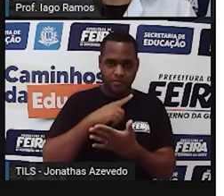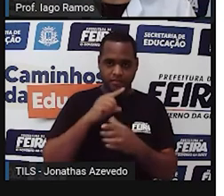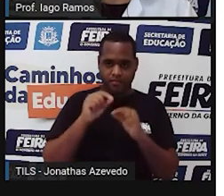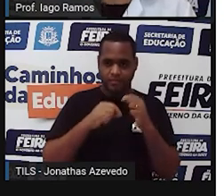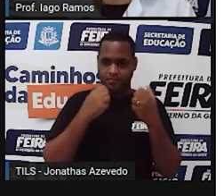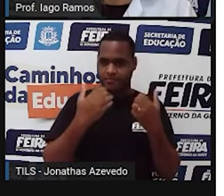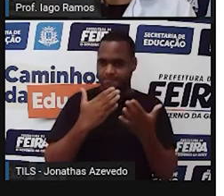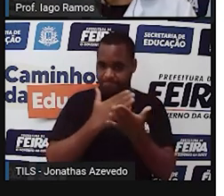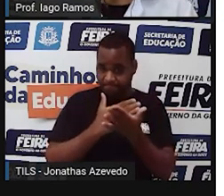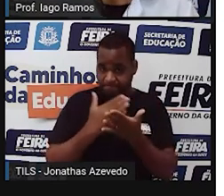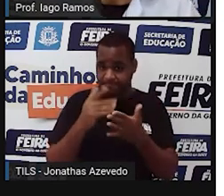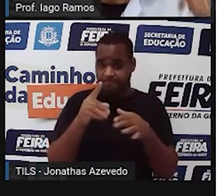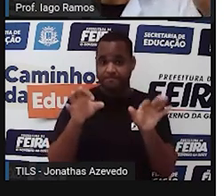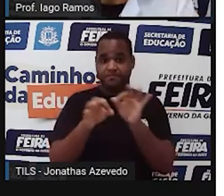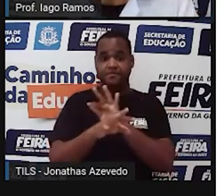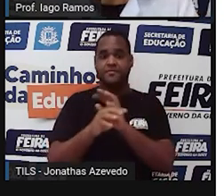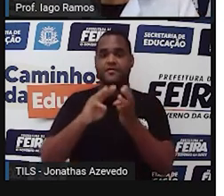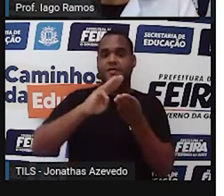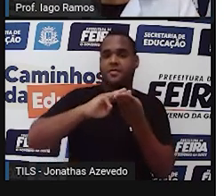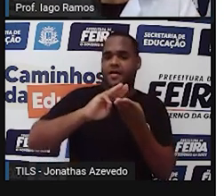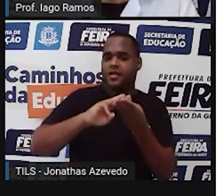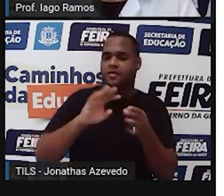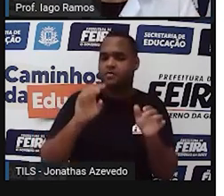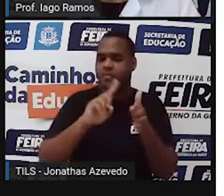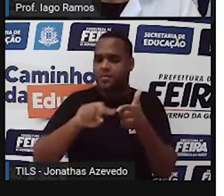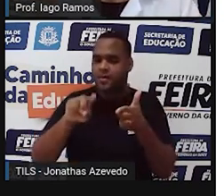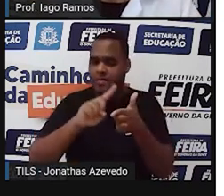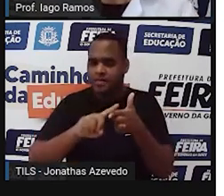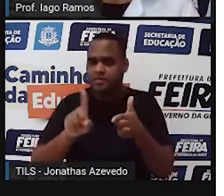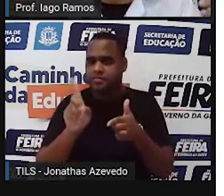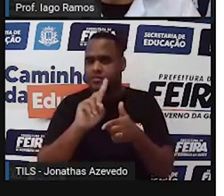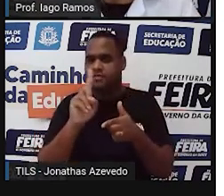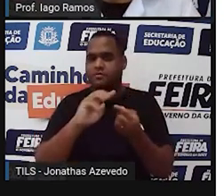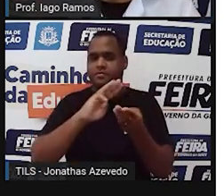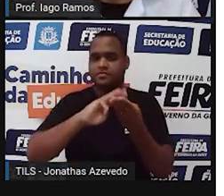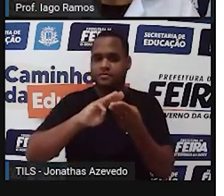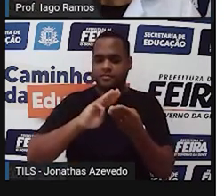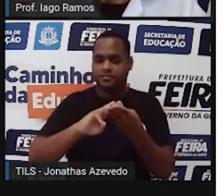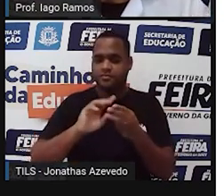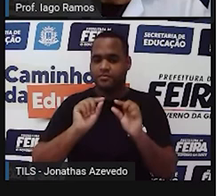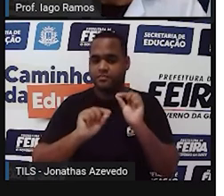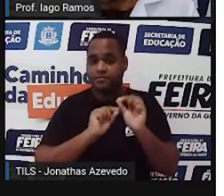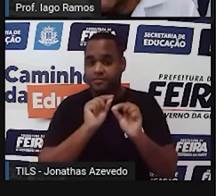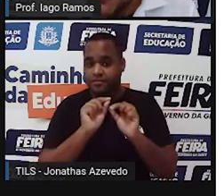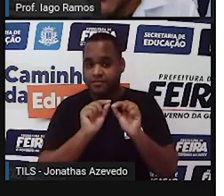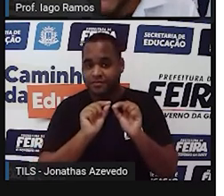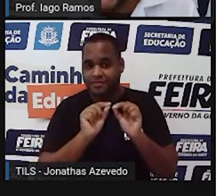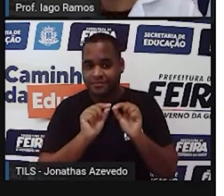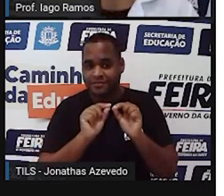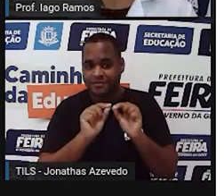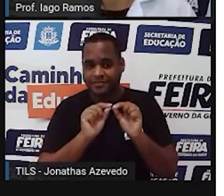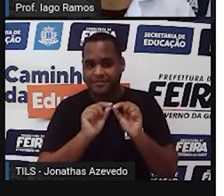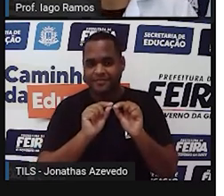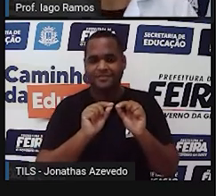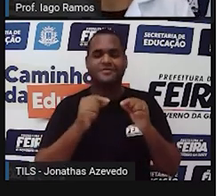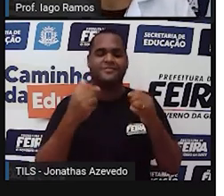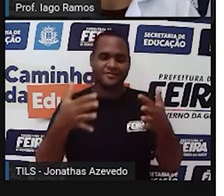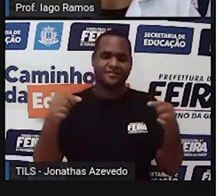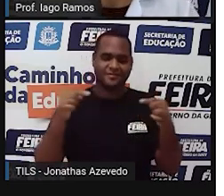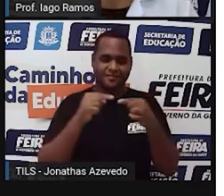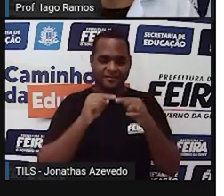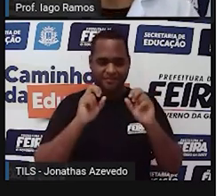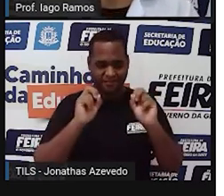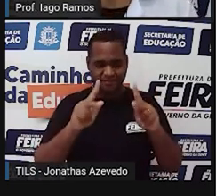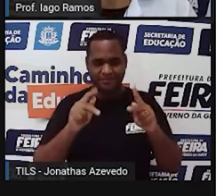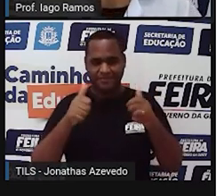começo, você termina. matemática não é problema, matemática é? É isso aí.